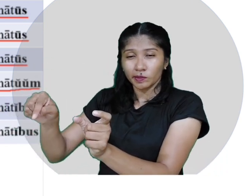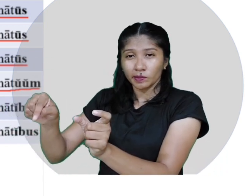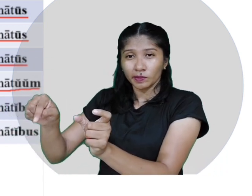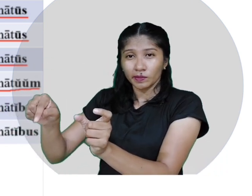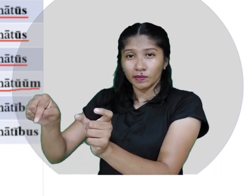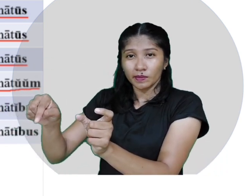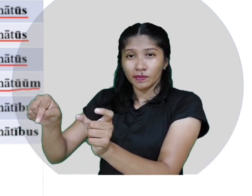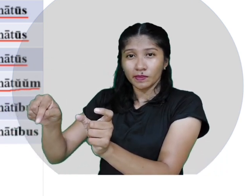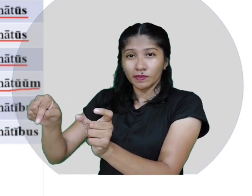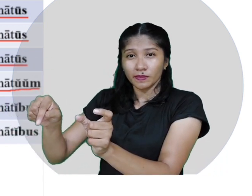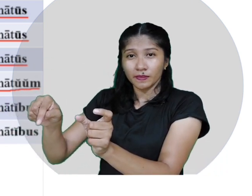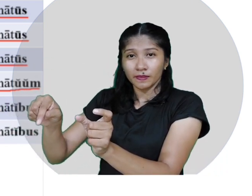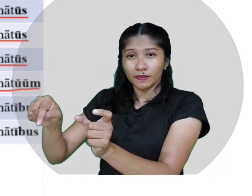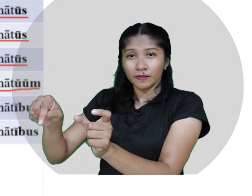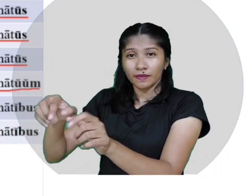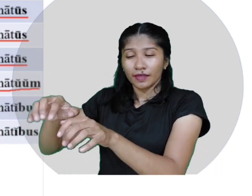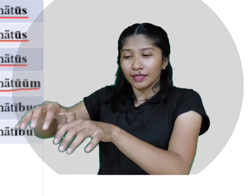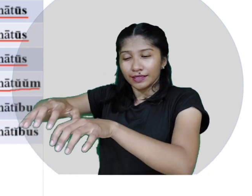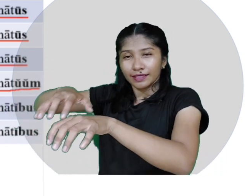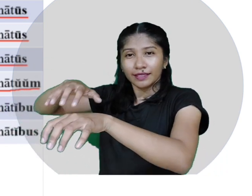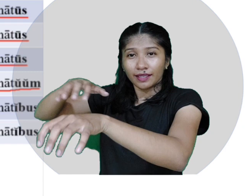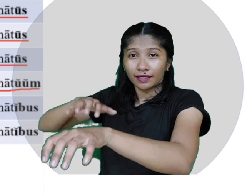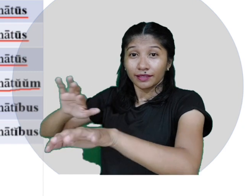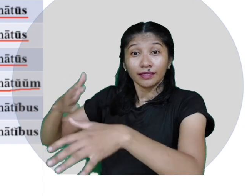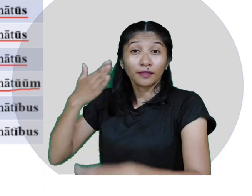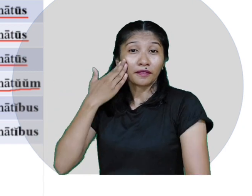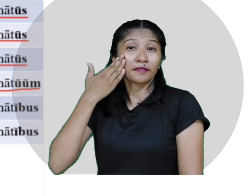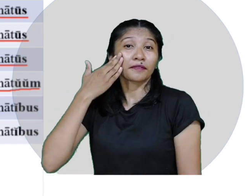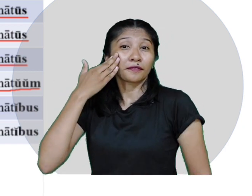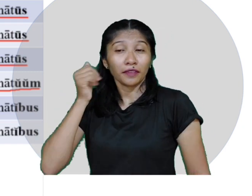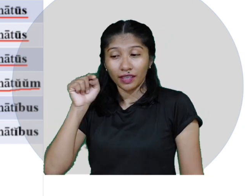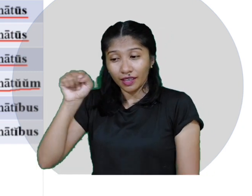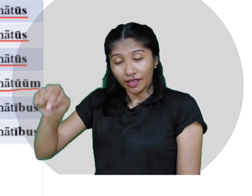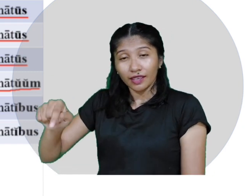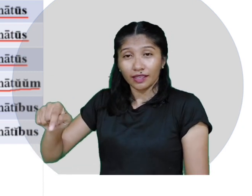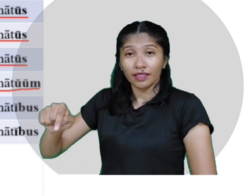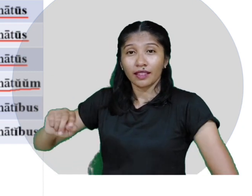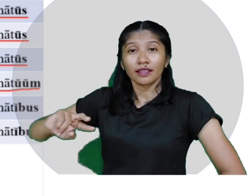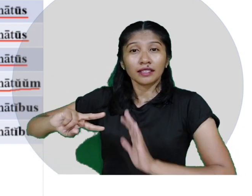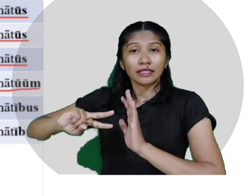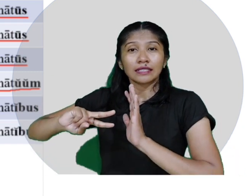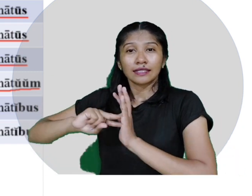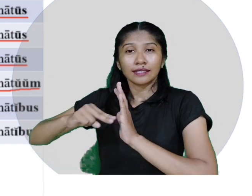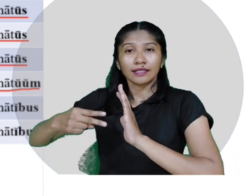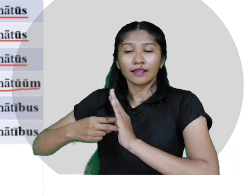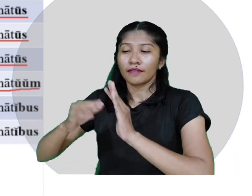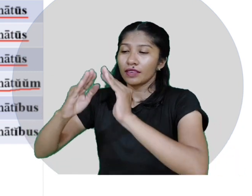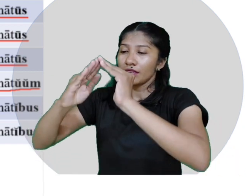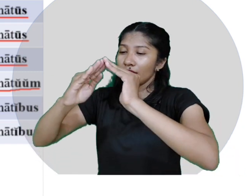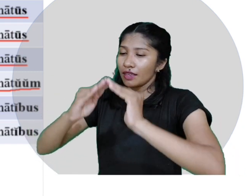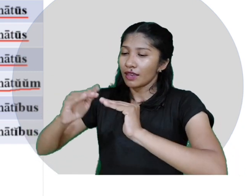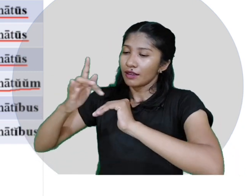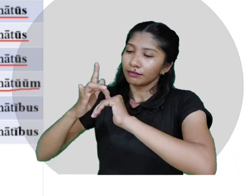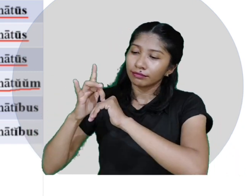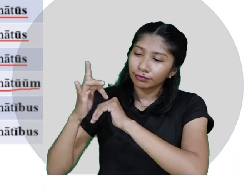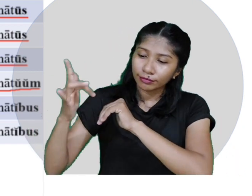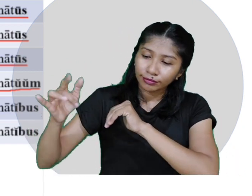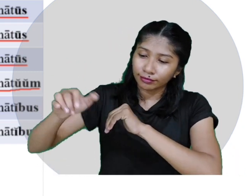Então, aureadomus senatus, a casa dourada dos senados.